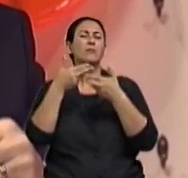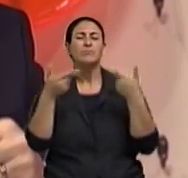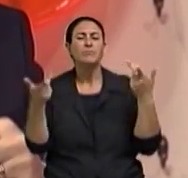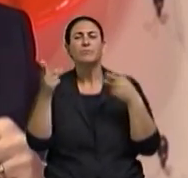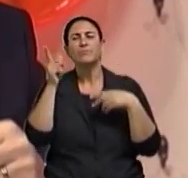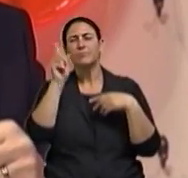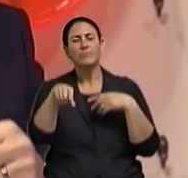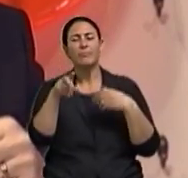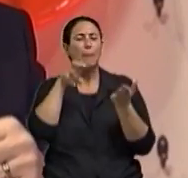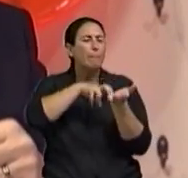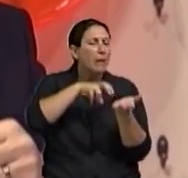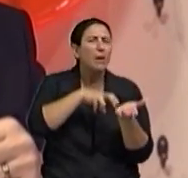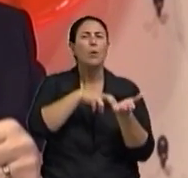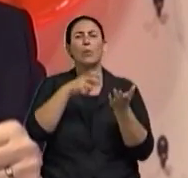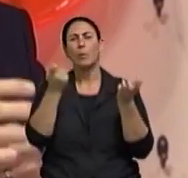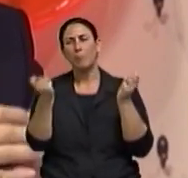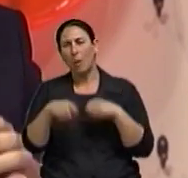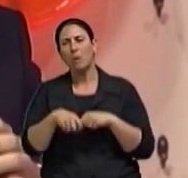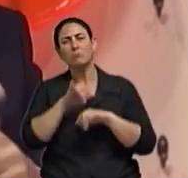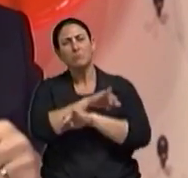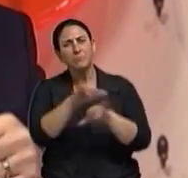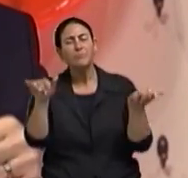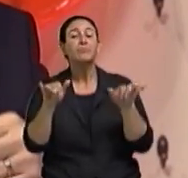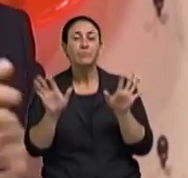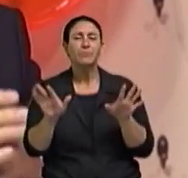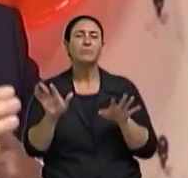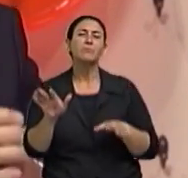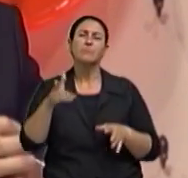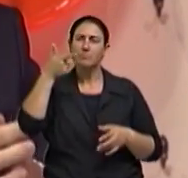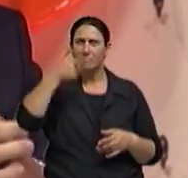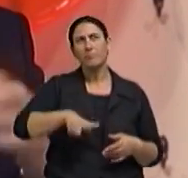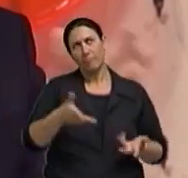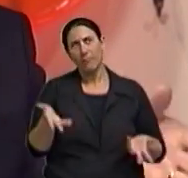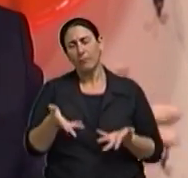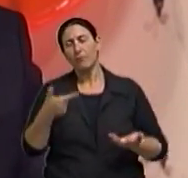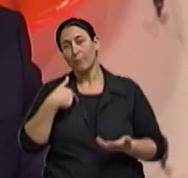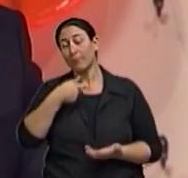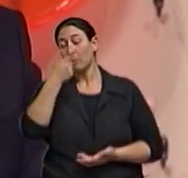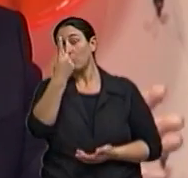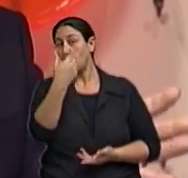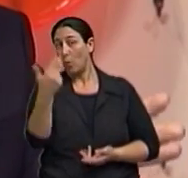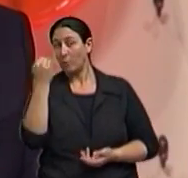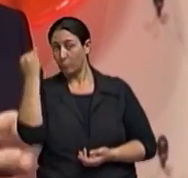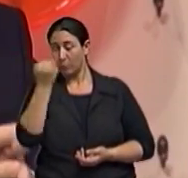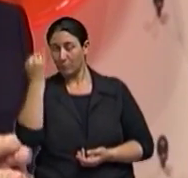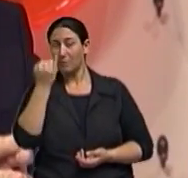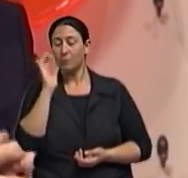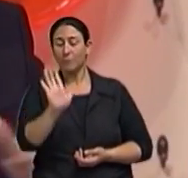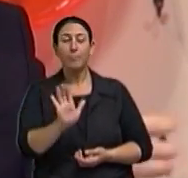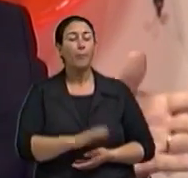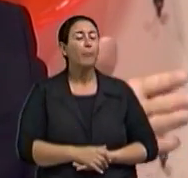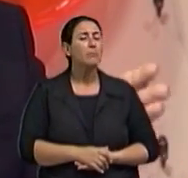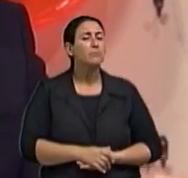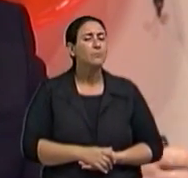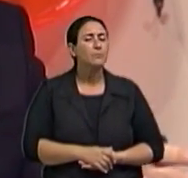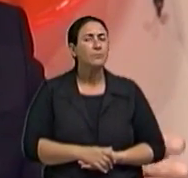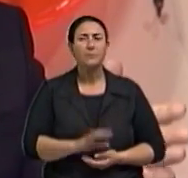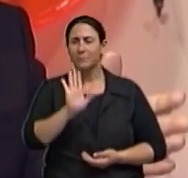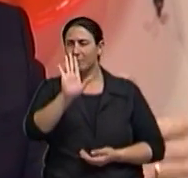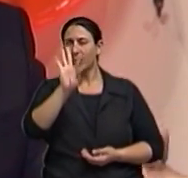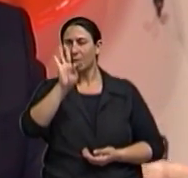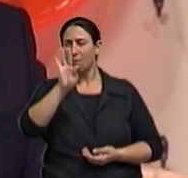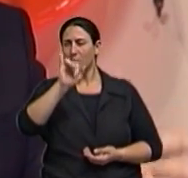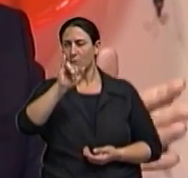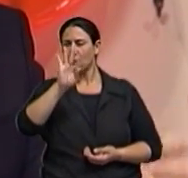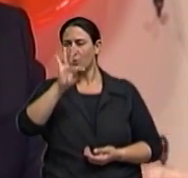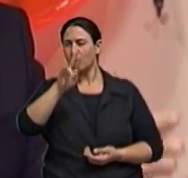uma maneira de encaminhar junto a corretoras. E mais, agora sim, essa aí é para matar. Os títulos